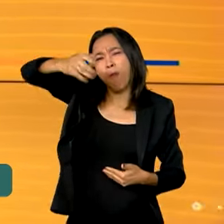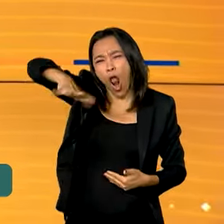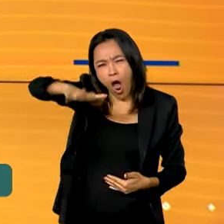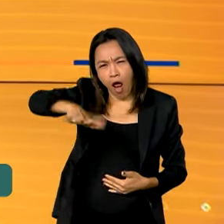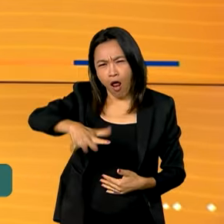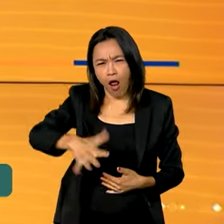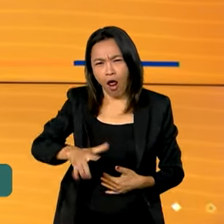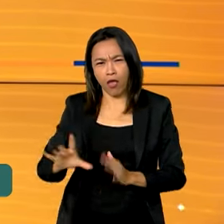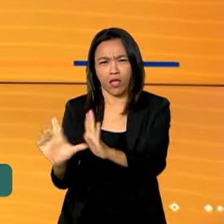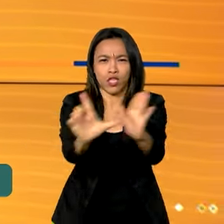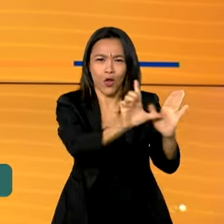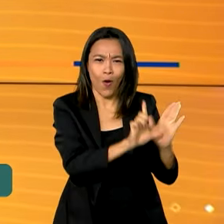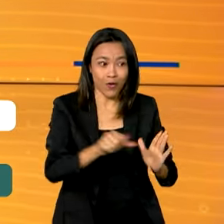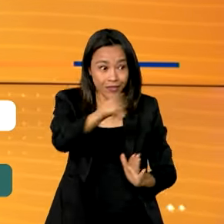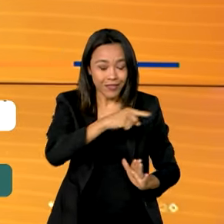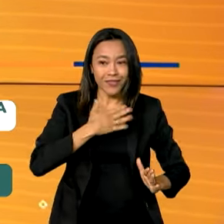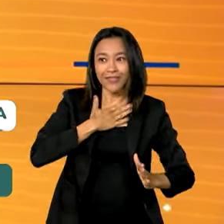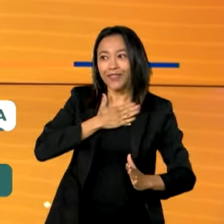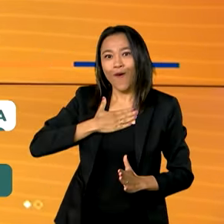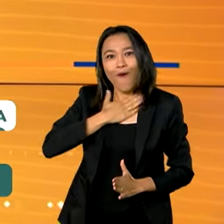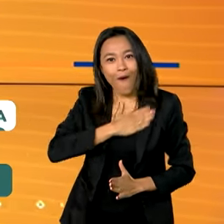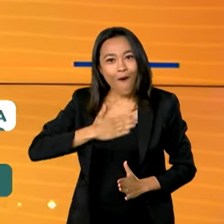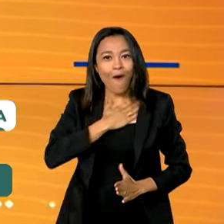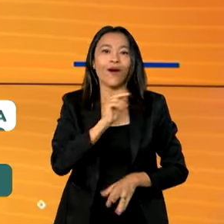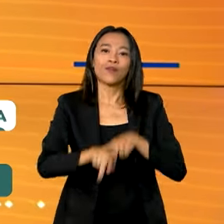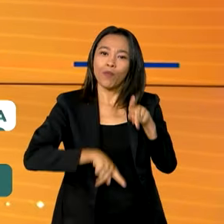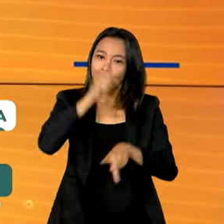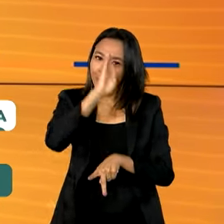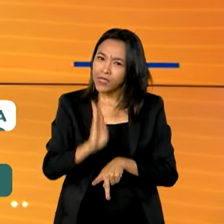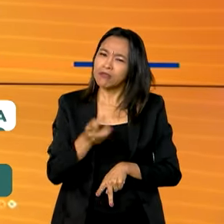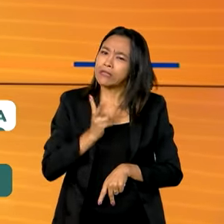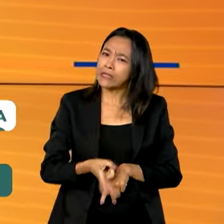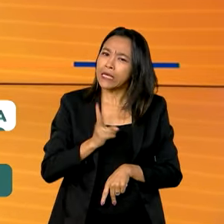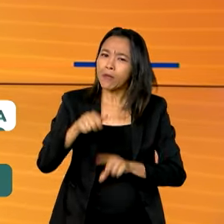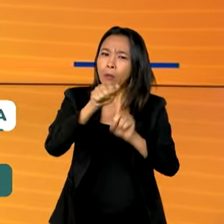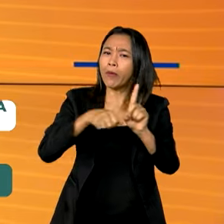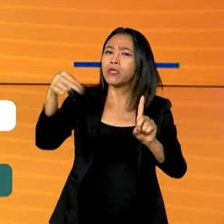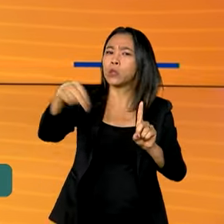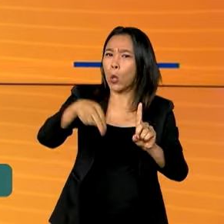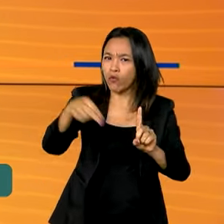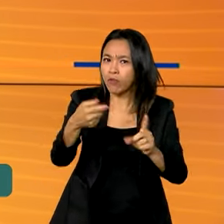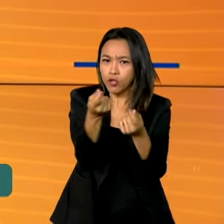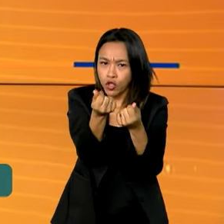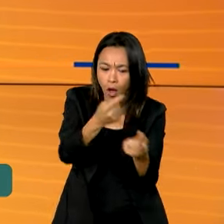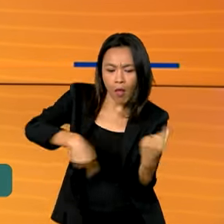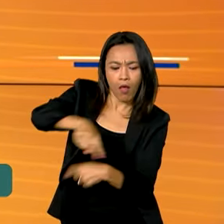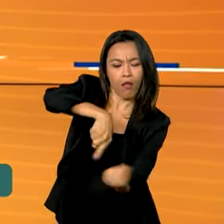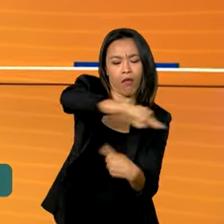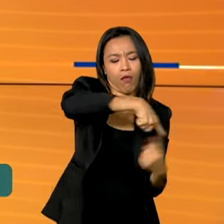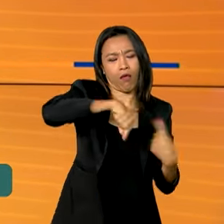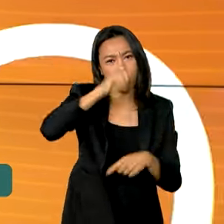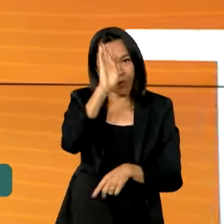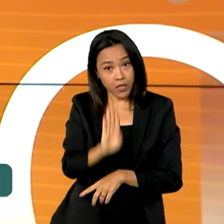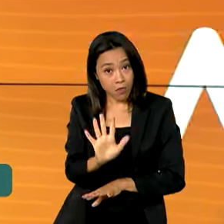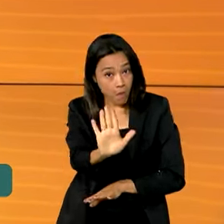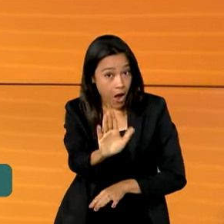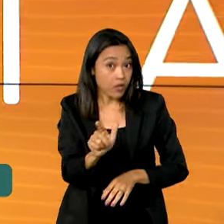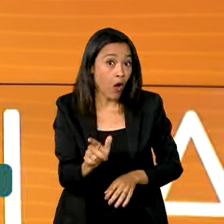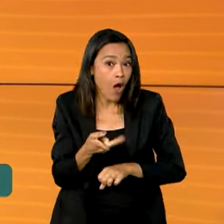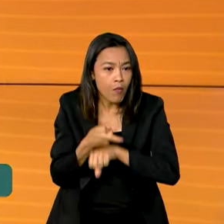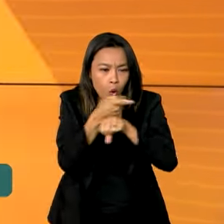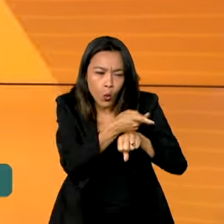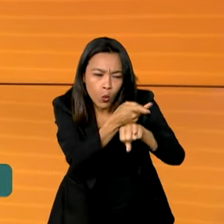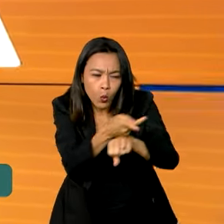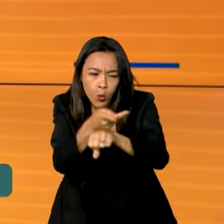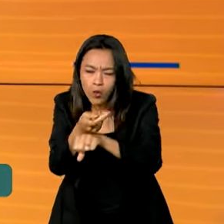comércio que já caiu no gosto do brasileiro e que todo novembro costuma movimentar a economia do país. Mas, olha, na busca por